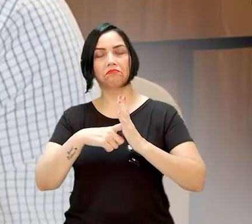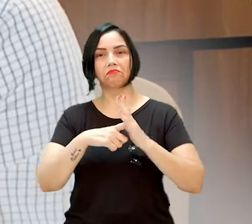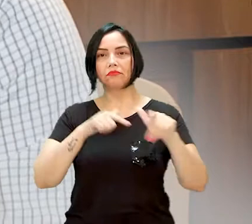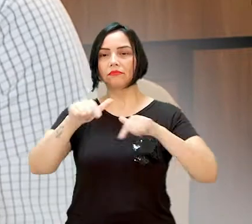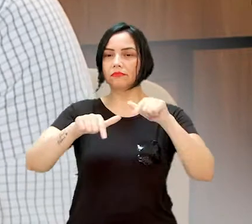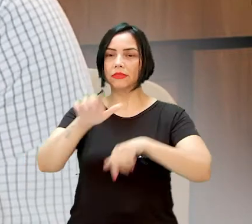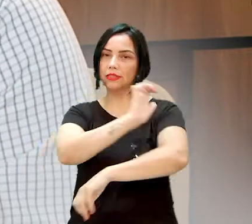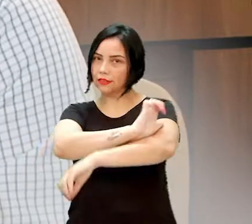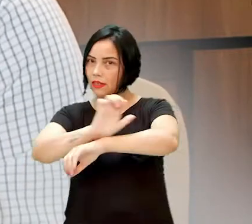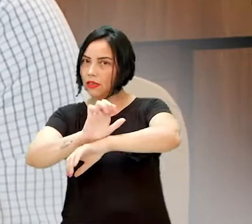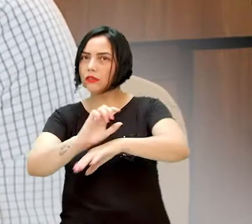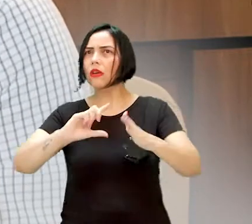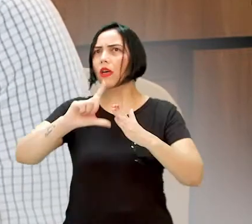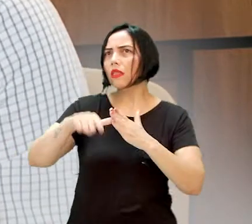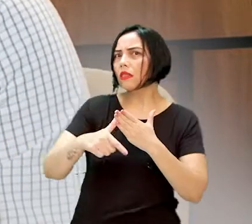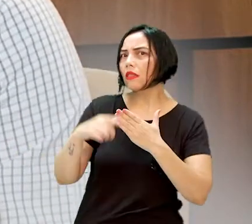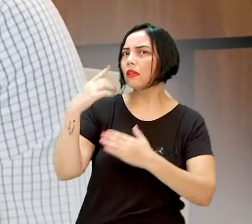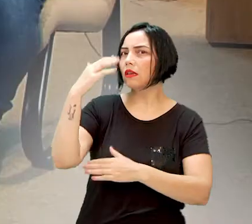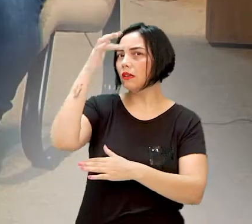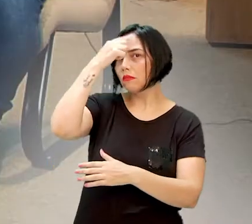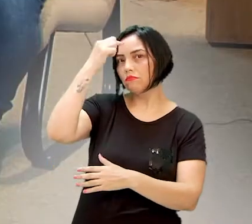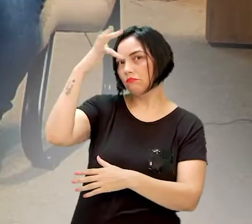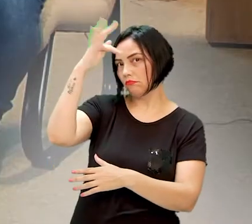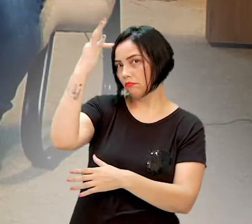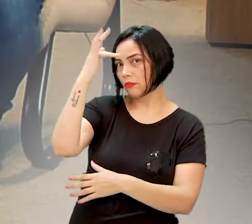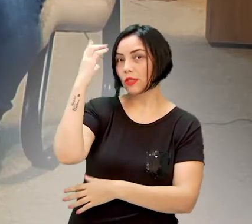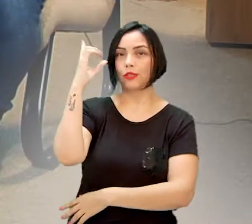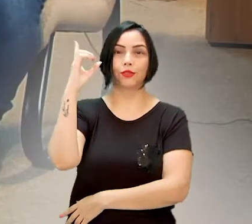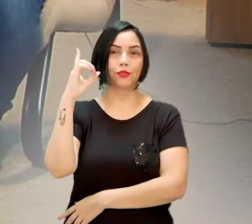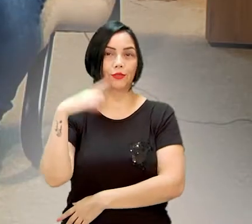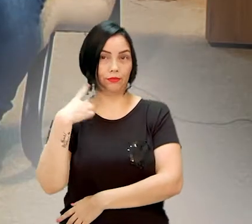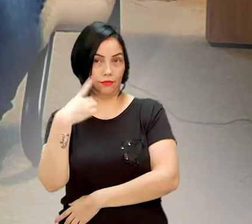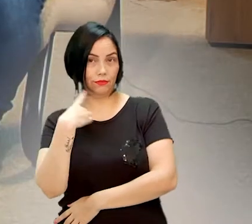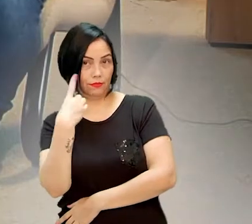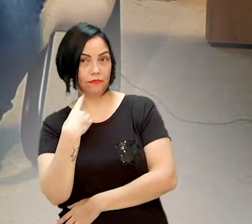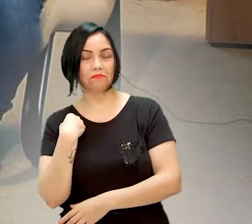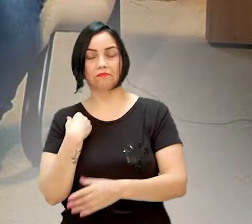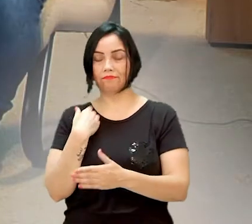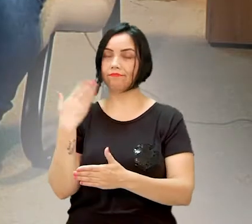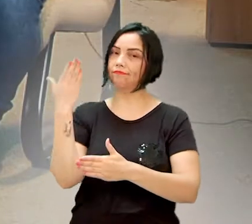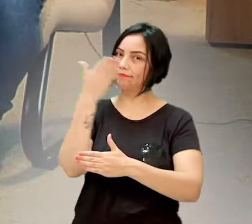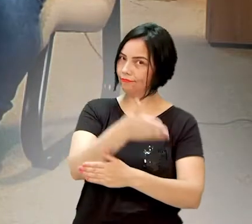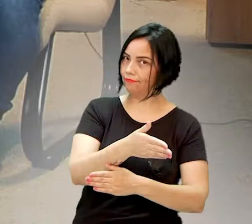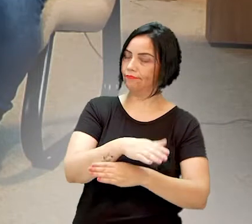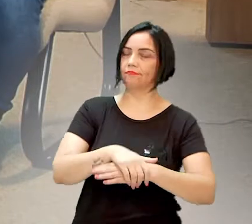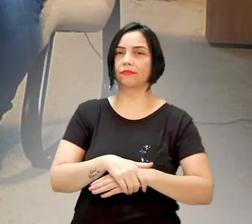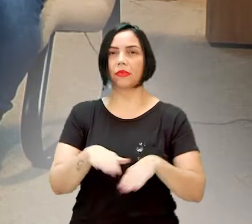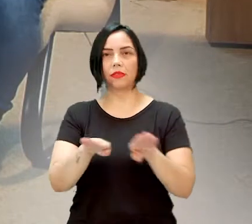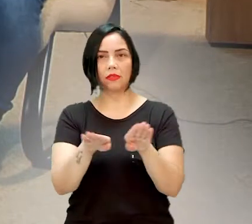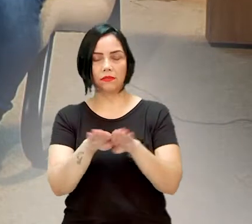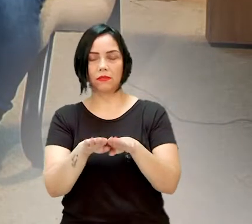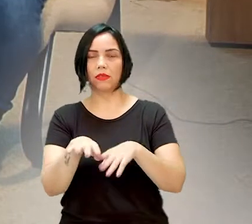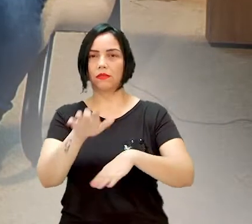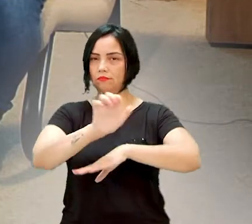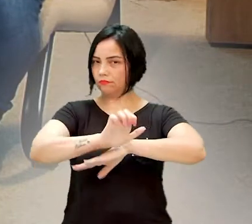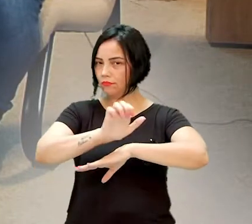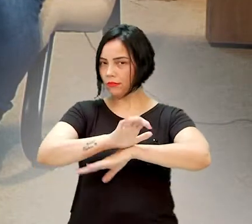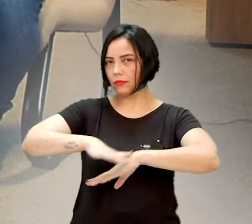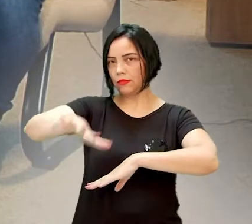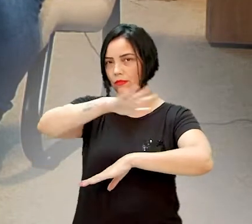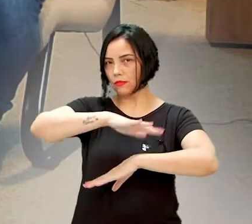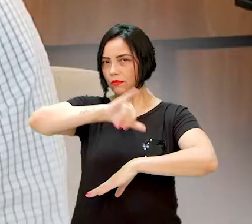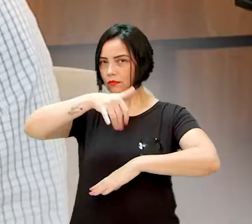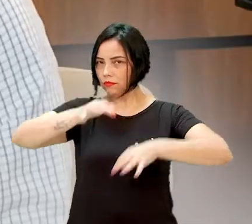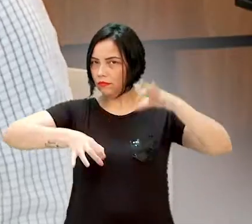Posteriormente, já na faculdade de Direito, fomos para a Procuradoria Geral do Estado, trabalhei ali por um ano e meio, mais ou menos.